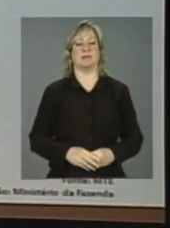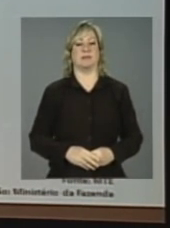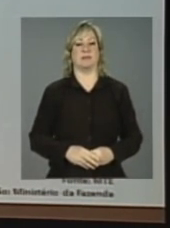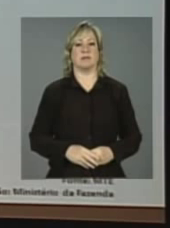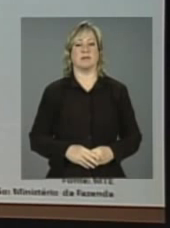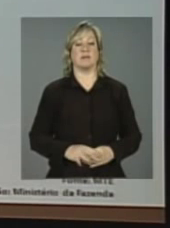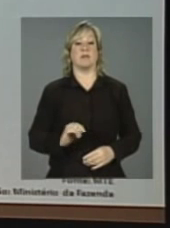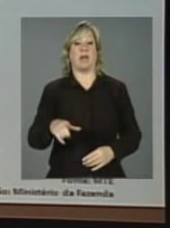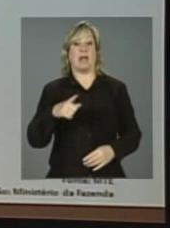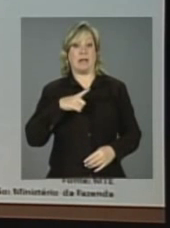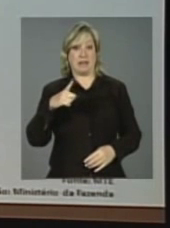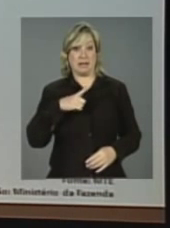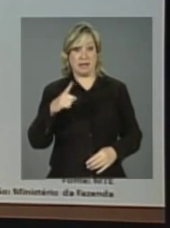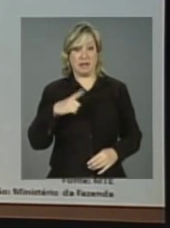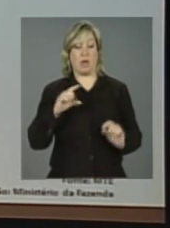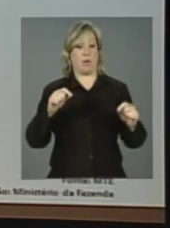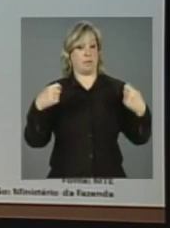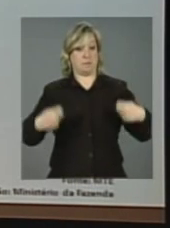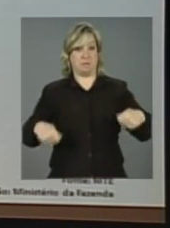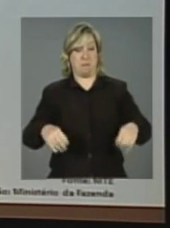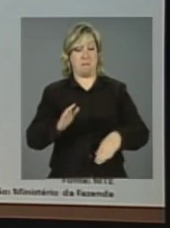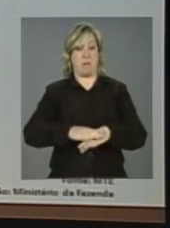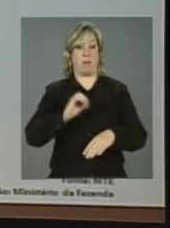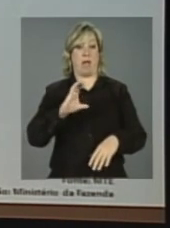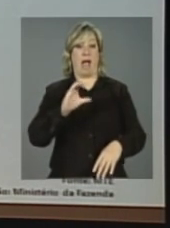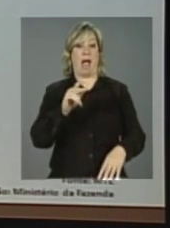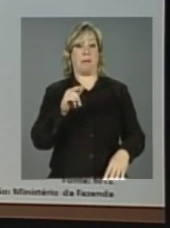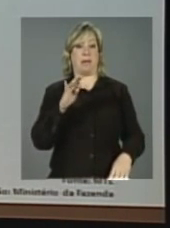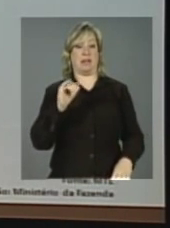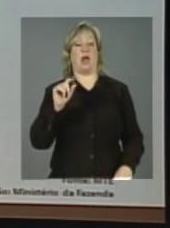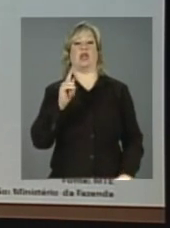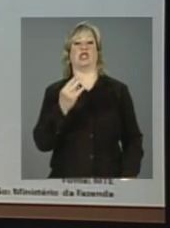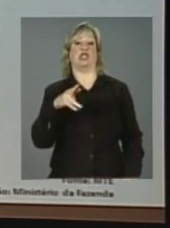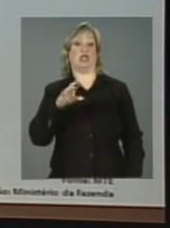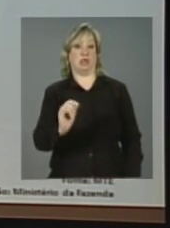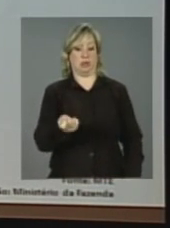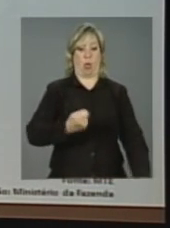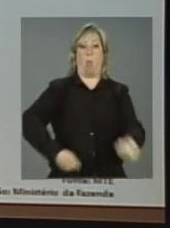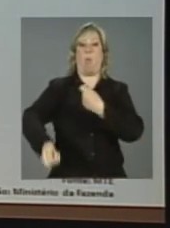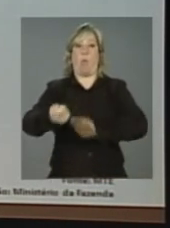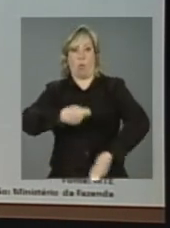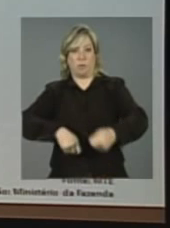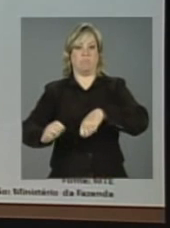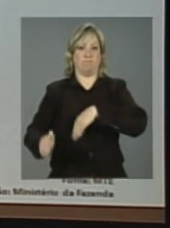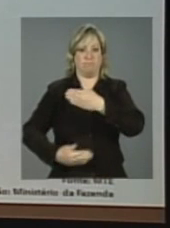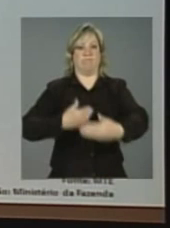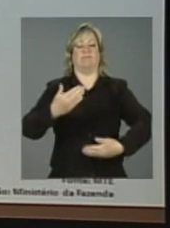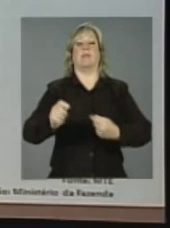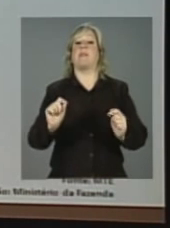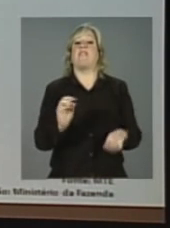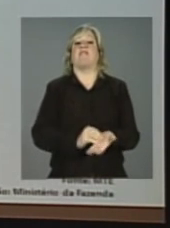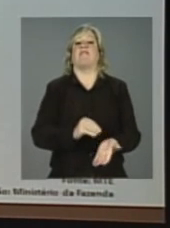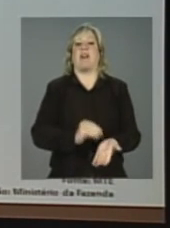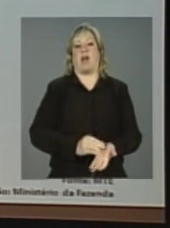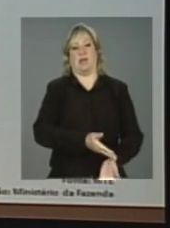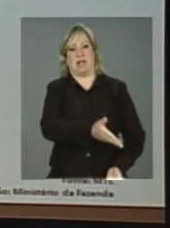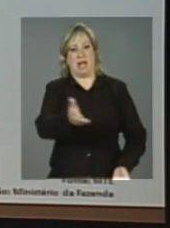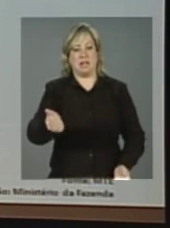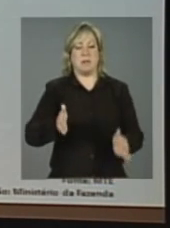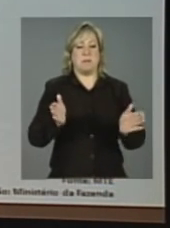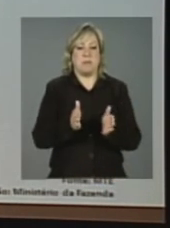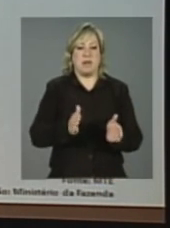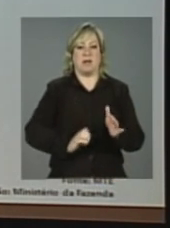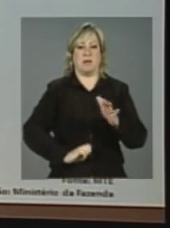A demanda maior é por capital de giro. Capital de giro, que é o que falta para esses